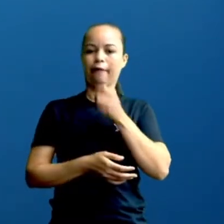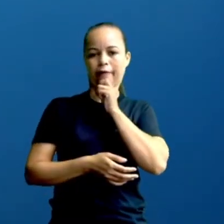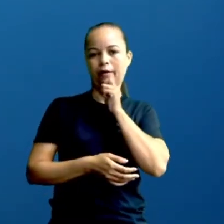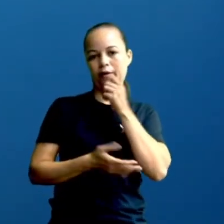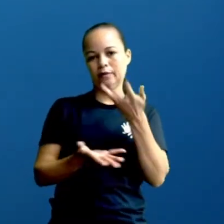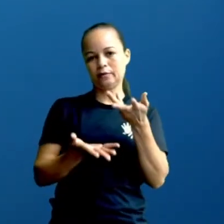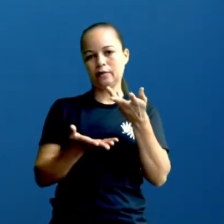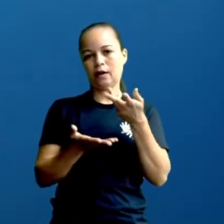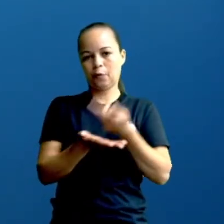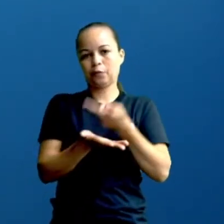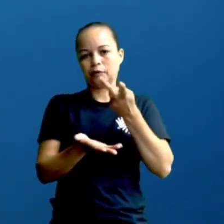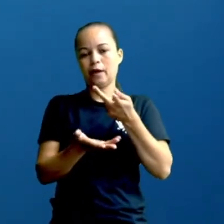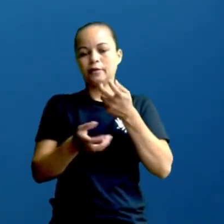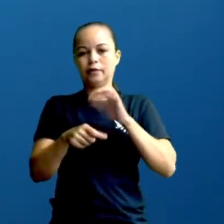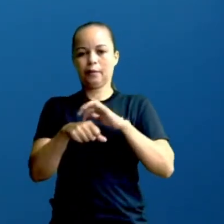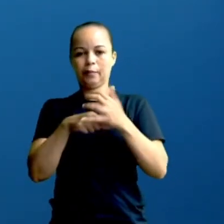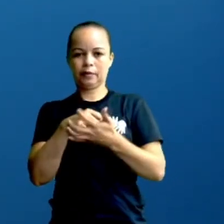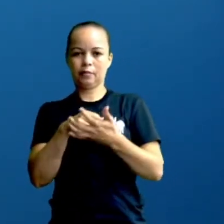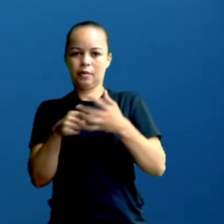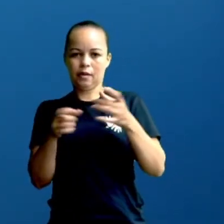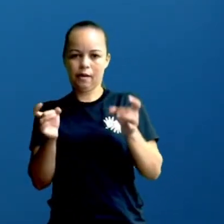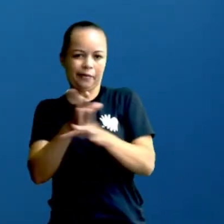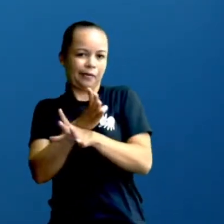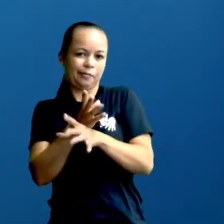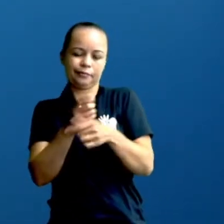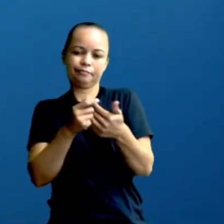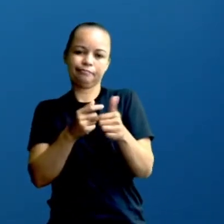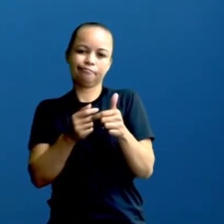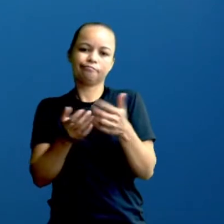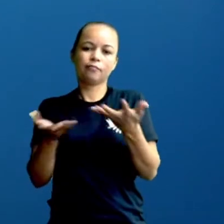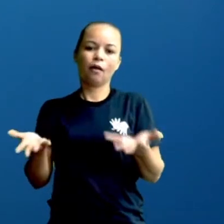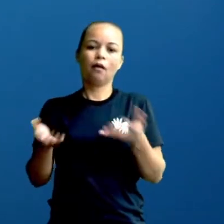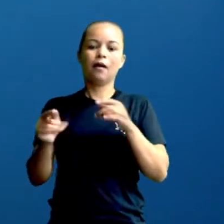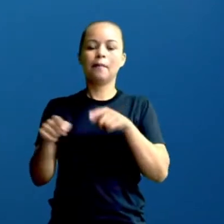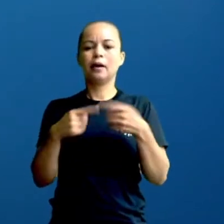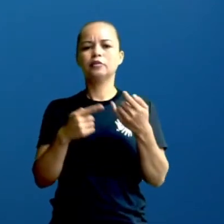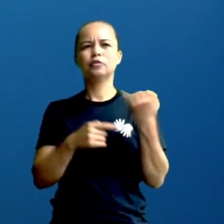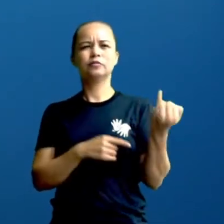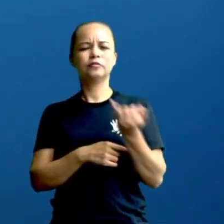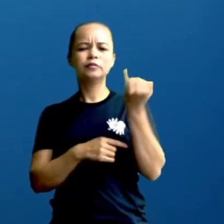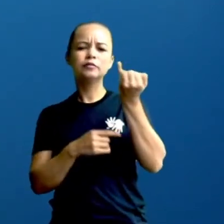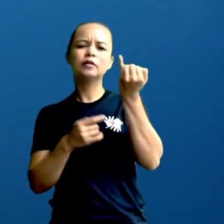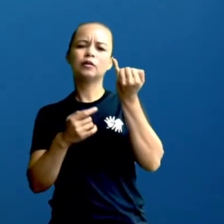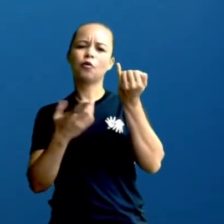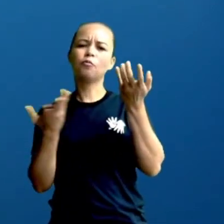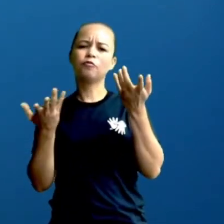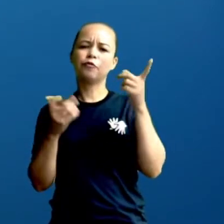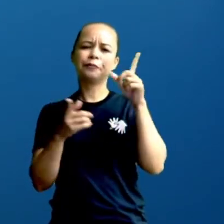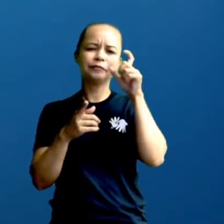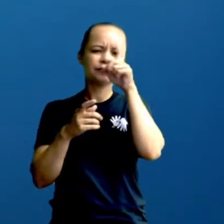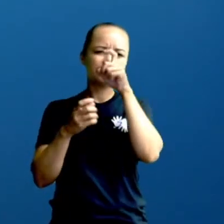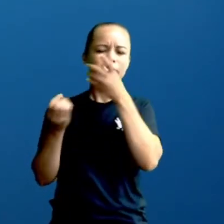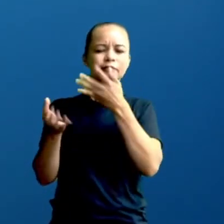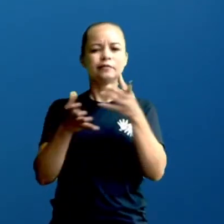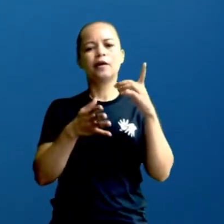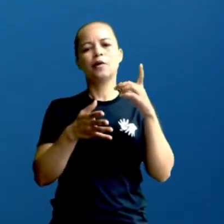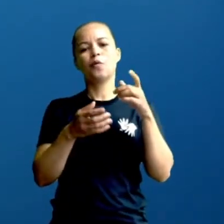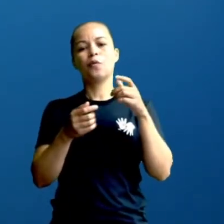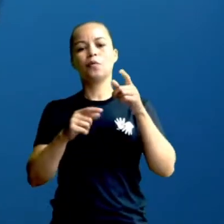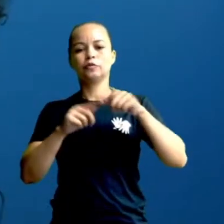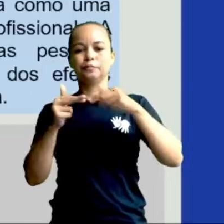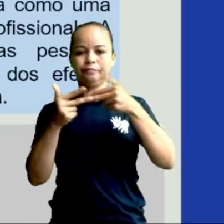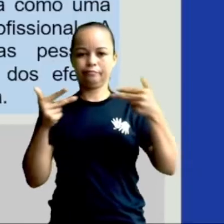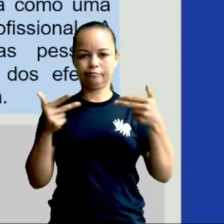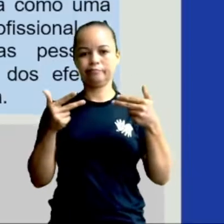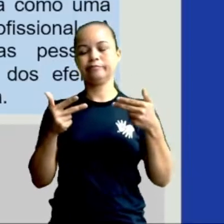pandemia ainda não acabou, mas nos tempos mais difíceis, como foi importante os aparelhos eletrônicos. Vamos lá? Então vejam só,